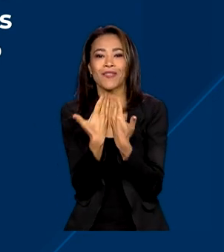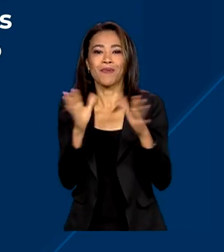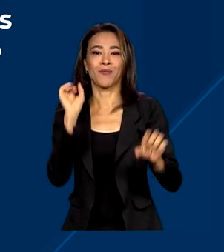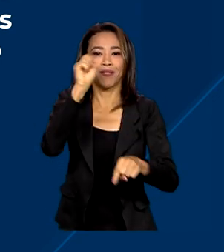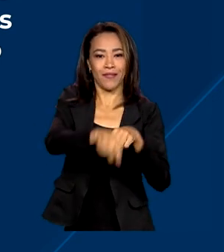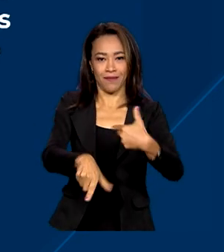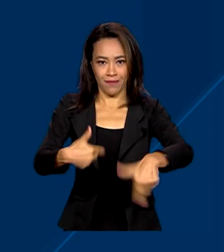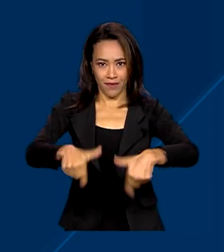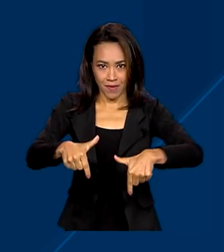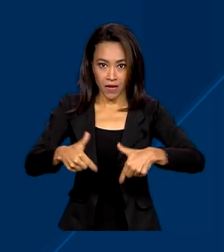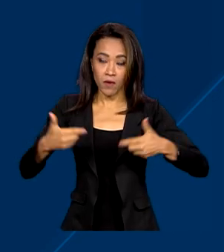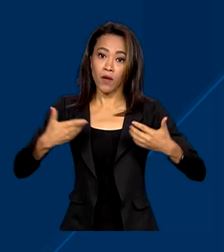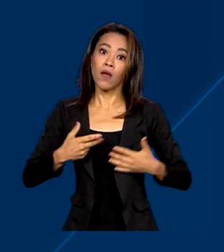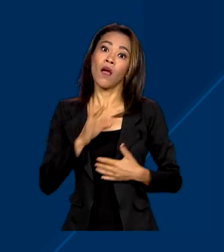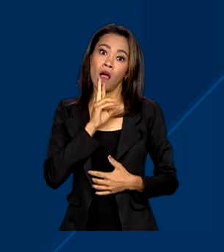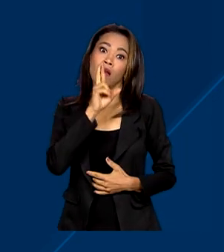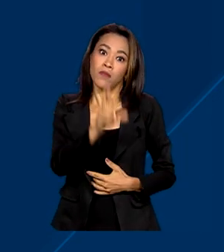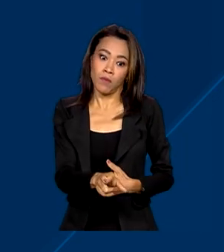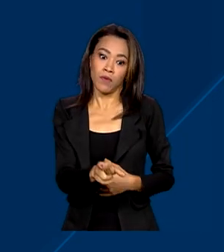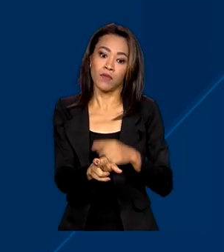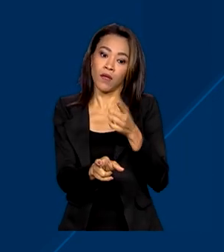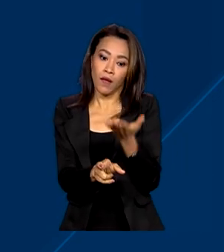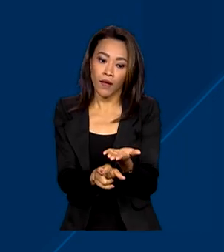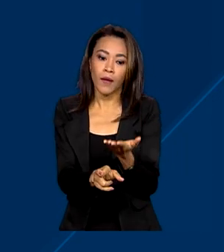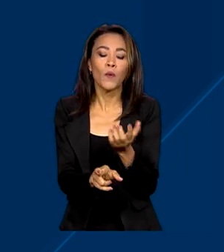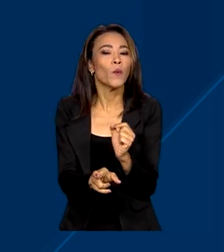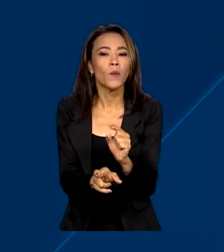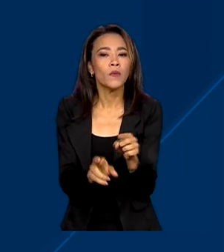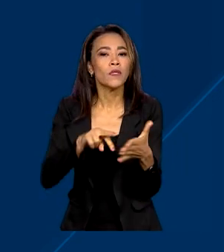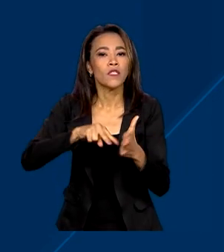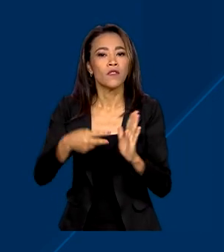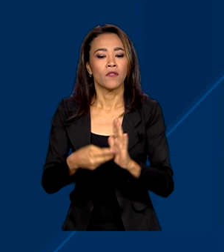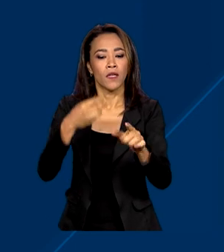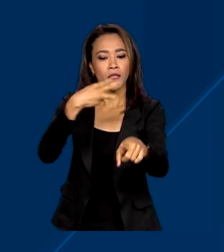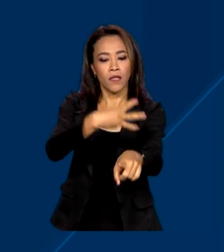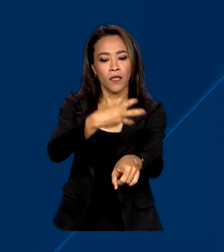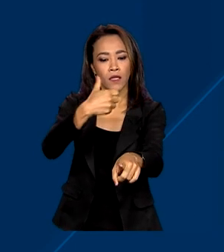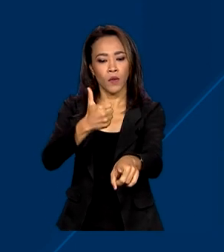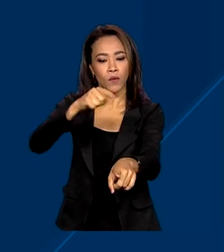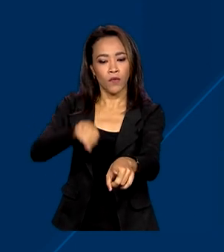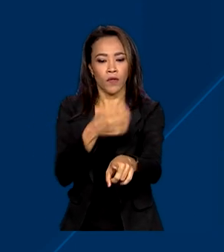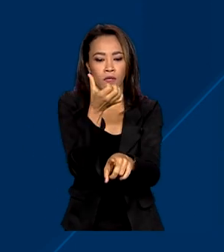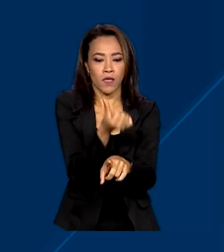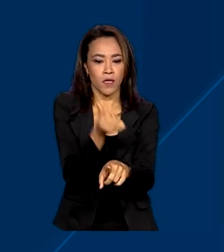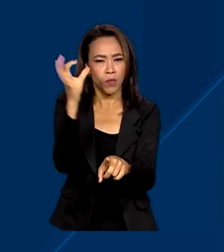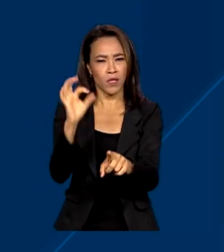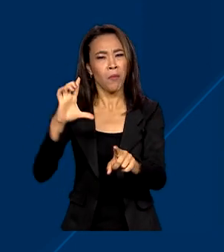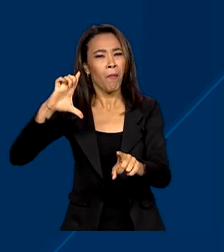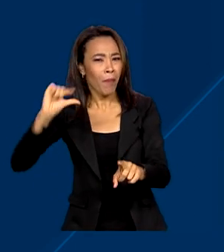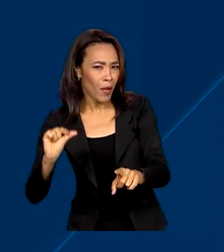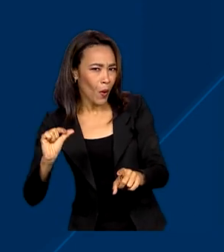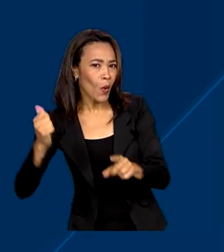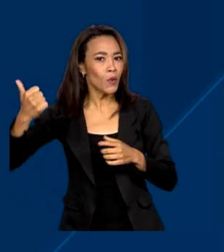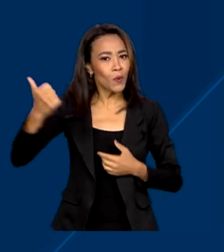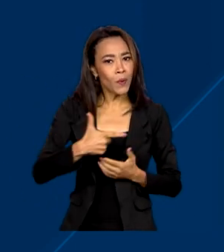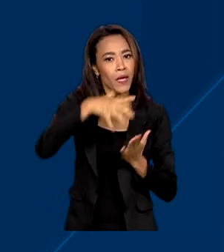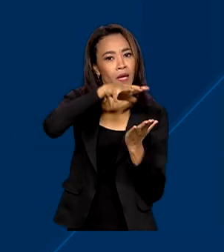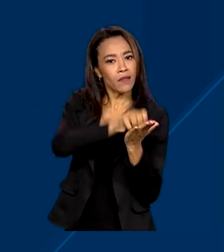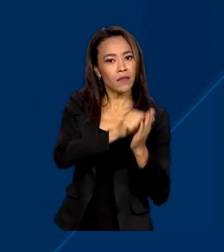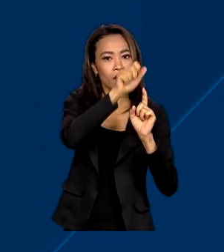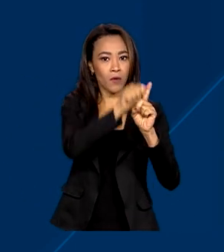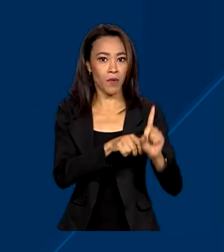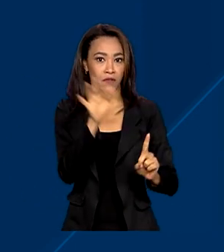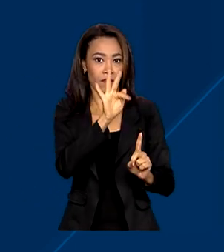trabalho. O resultado ainda é, no entanto, 31,6% menor do que o registrado em